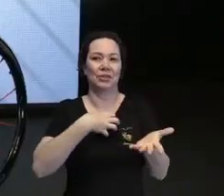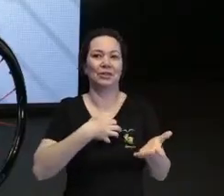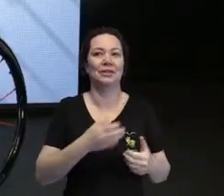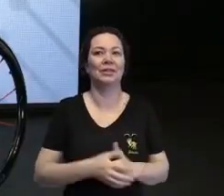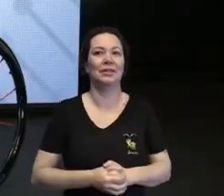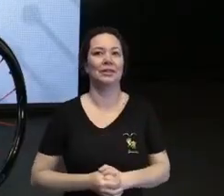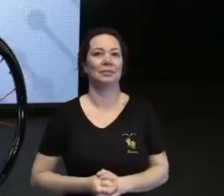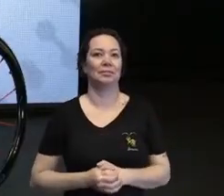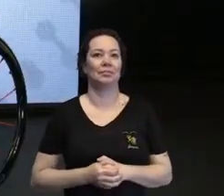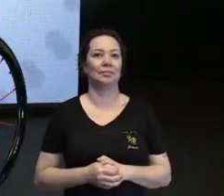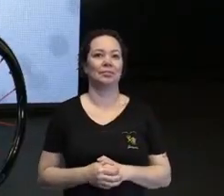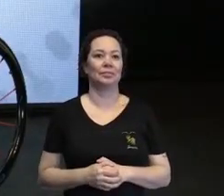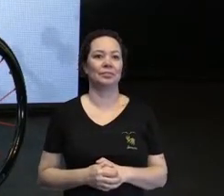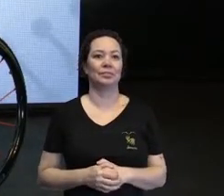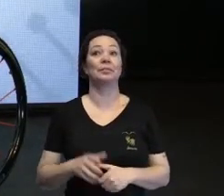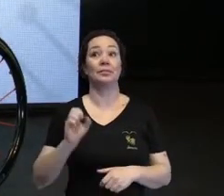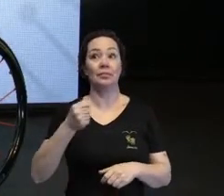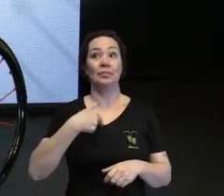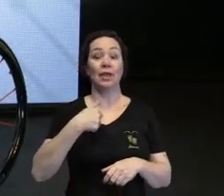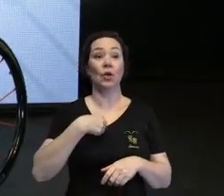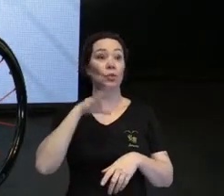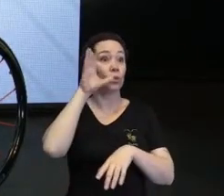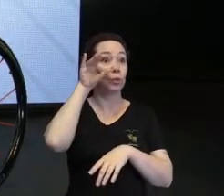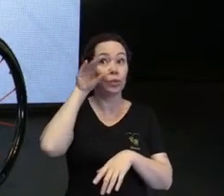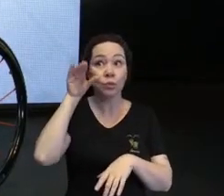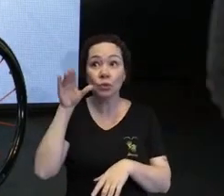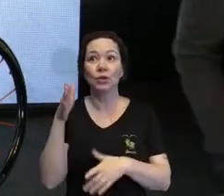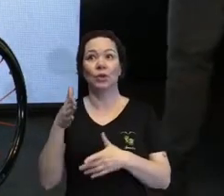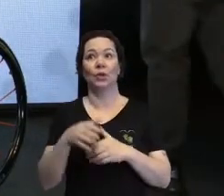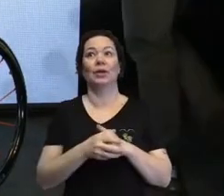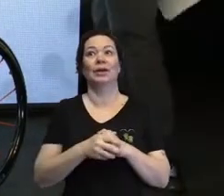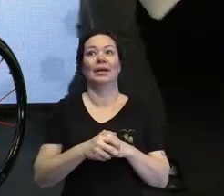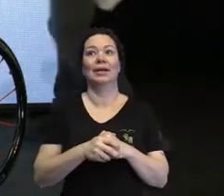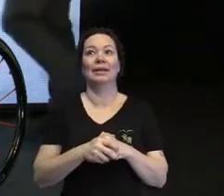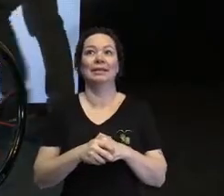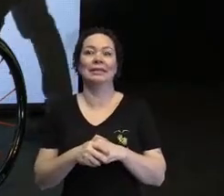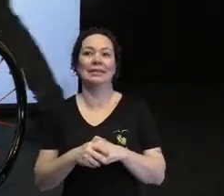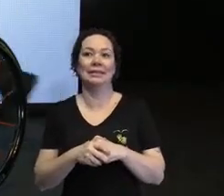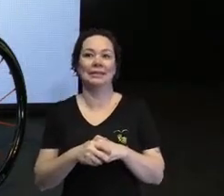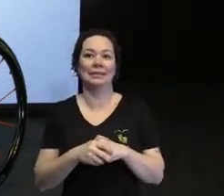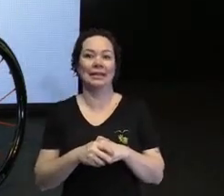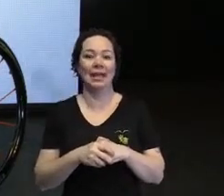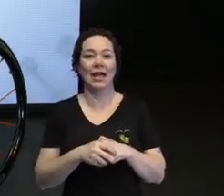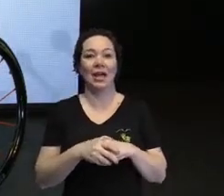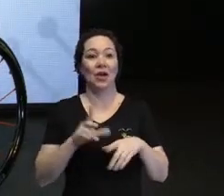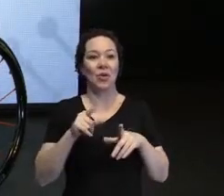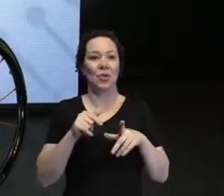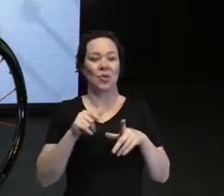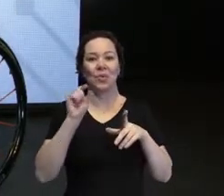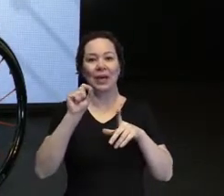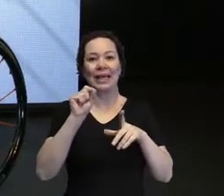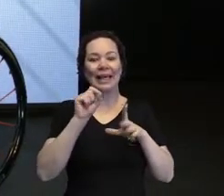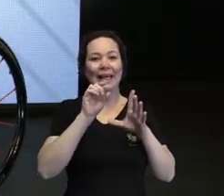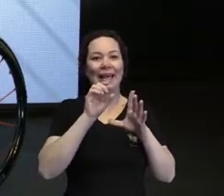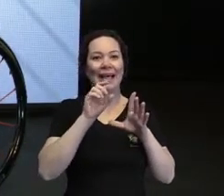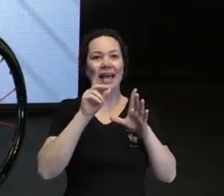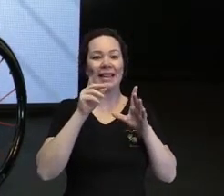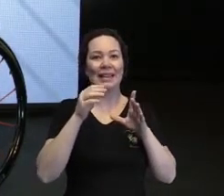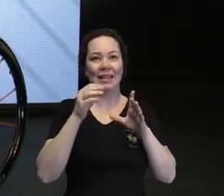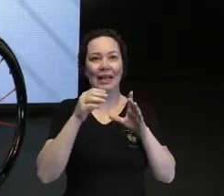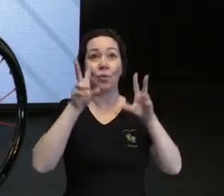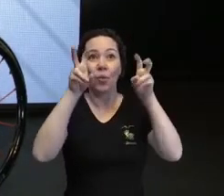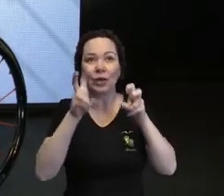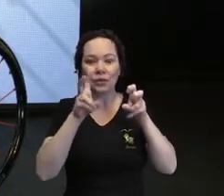Demais, Marília. Eu sou muito curiosa com as especificidades dentro da deficiência visual.